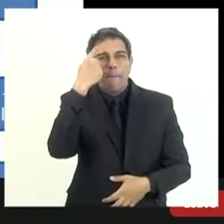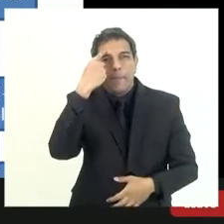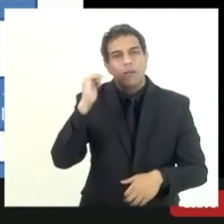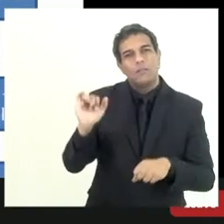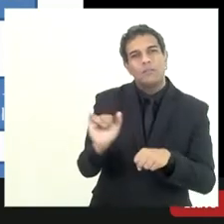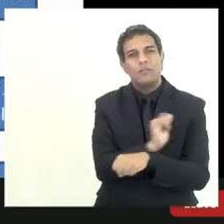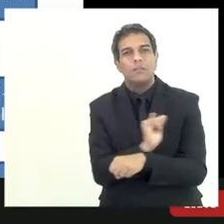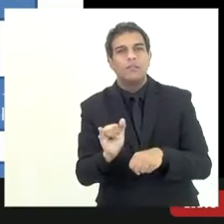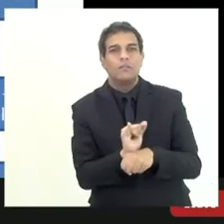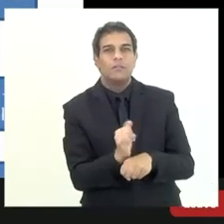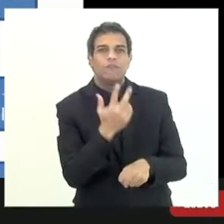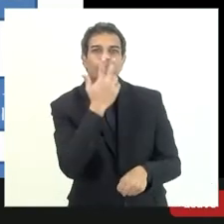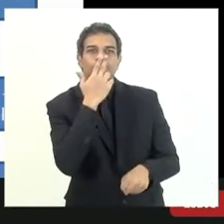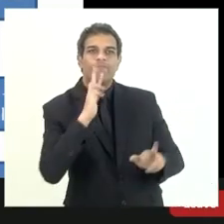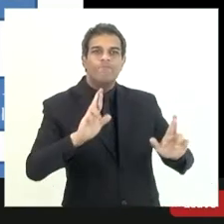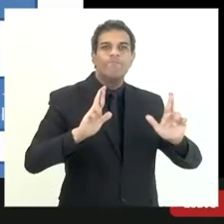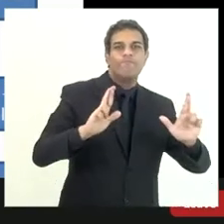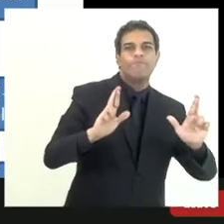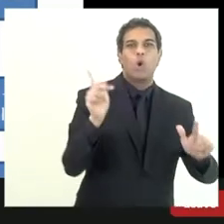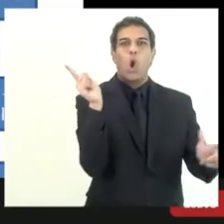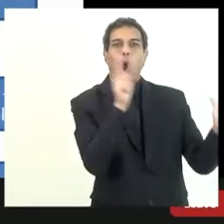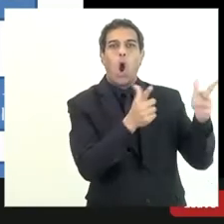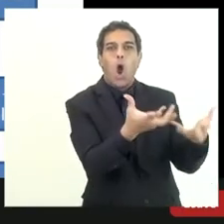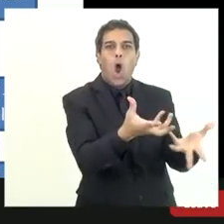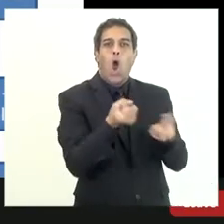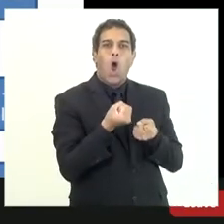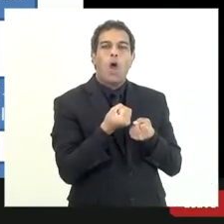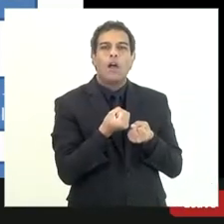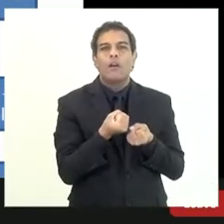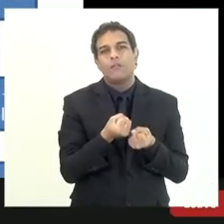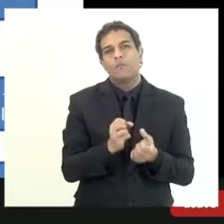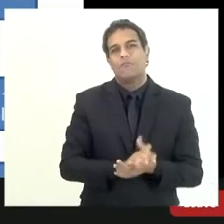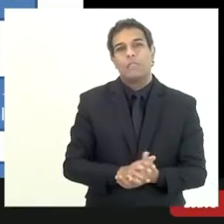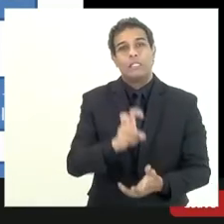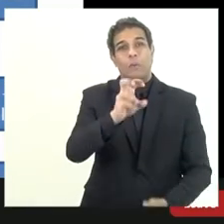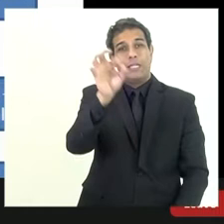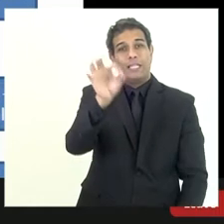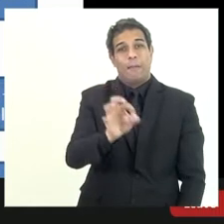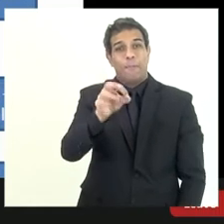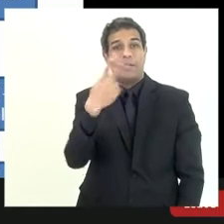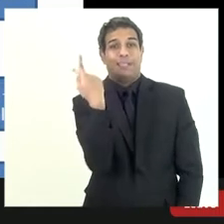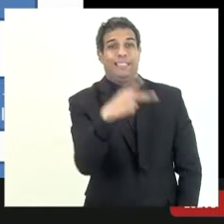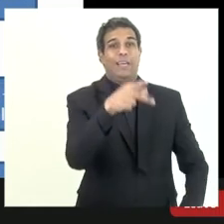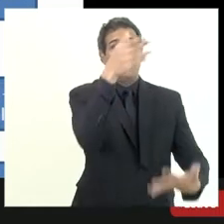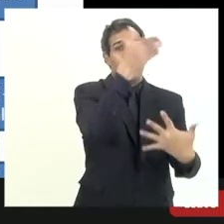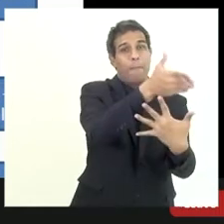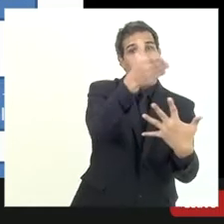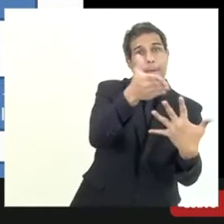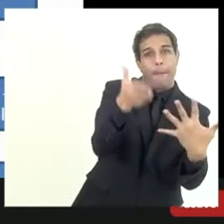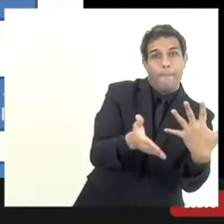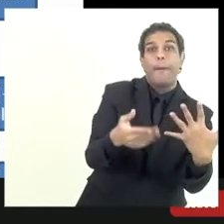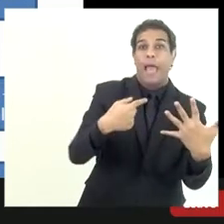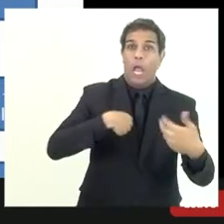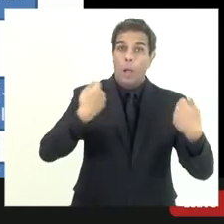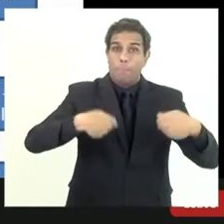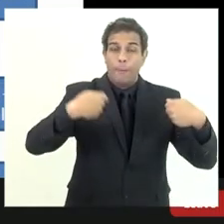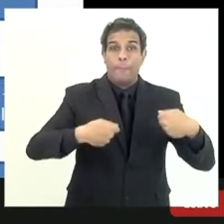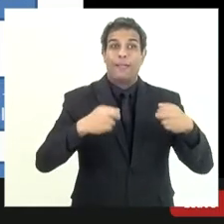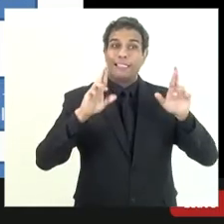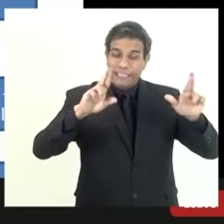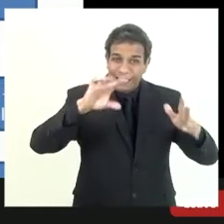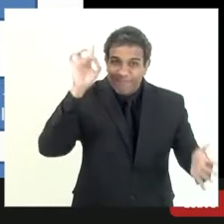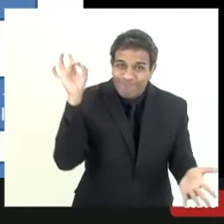uma expectativa de recebimento de pelo menos de 50% desse crédito né eu tenho que ter uma